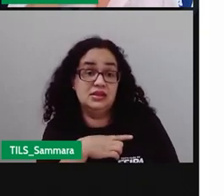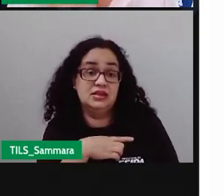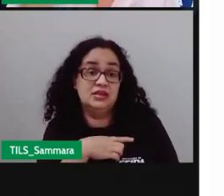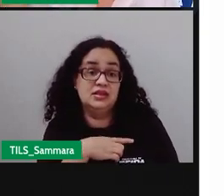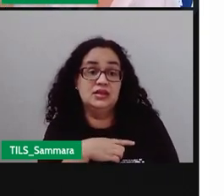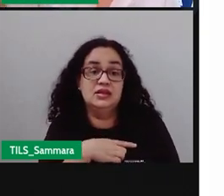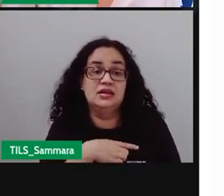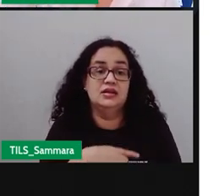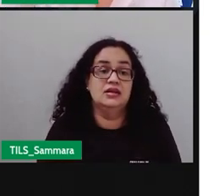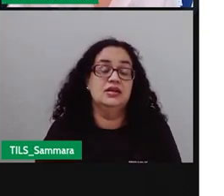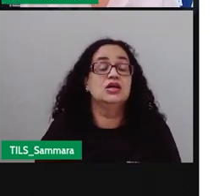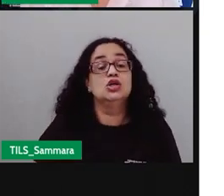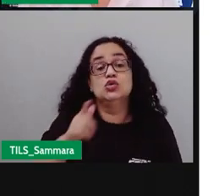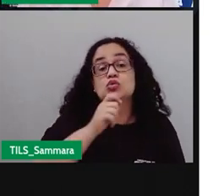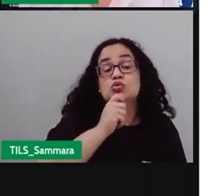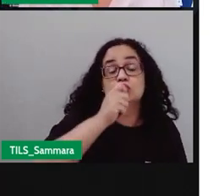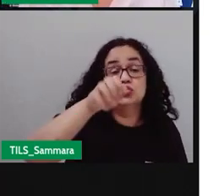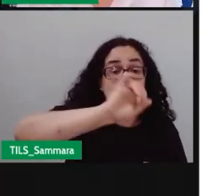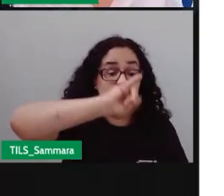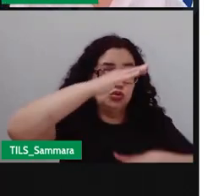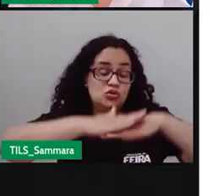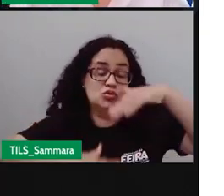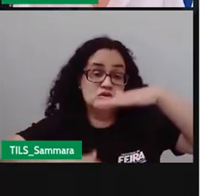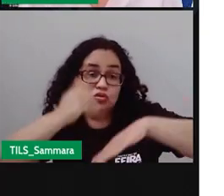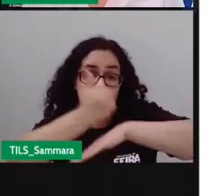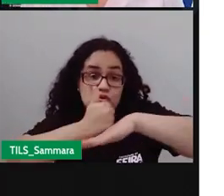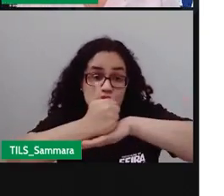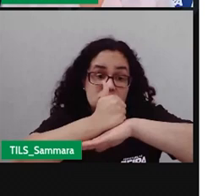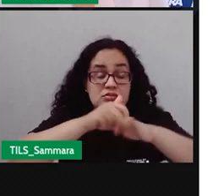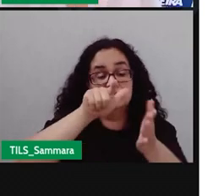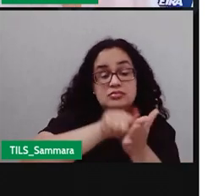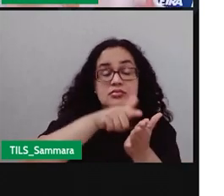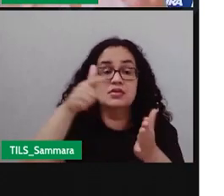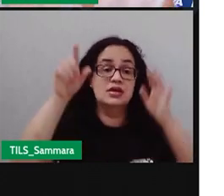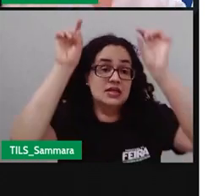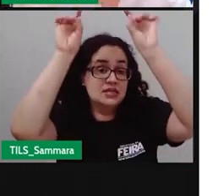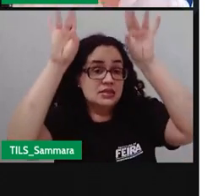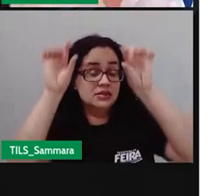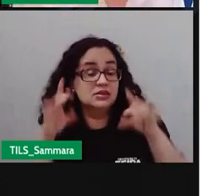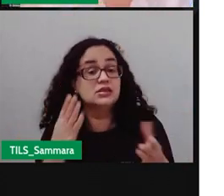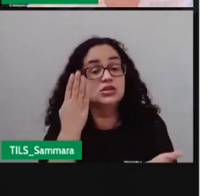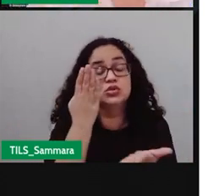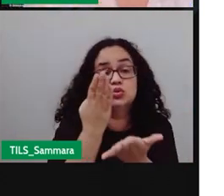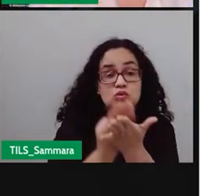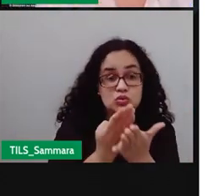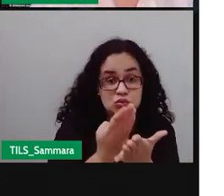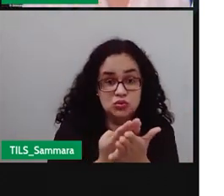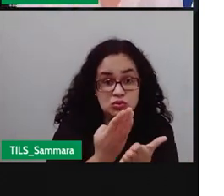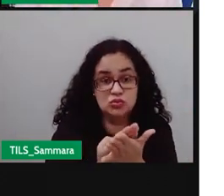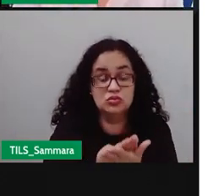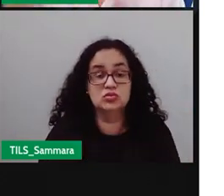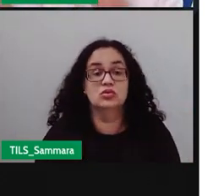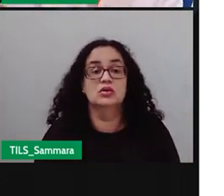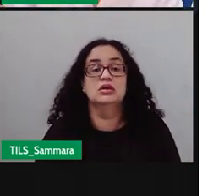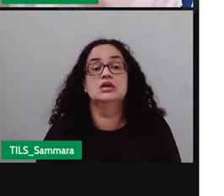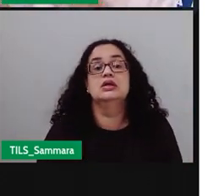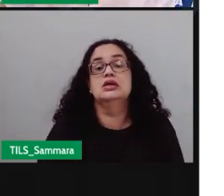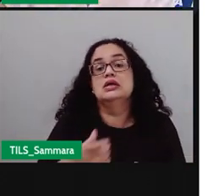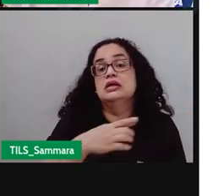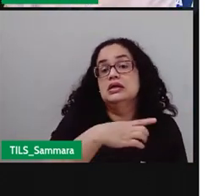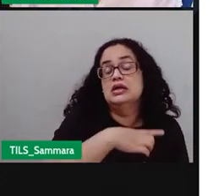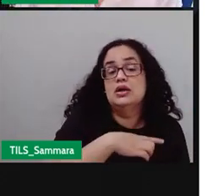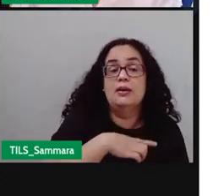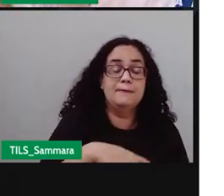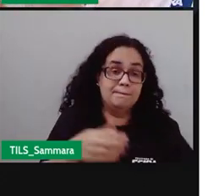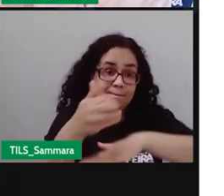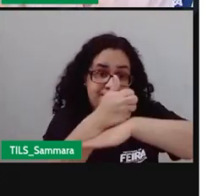quê? Ó, jornalistas específicos, que eles se especializam, eles estudam sobre aquilo. Então, para ele, para